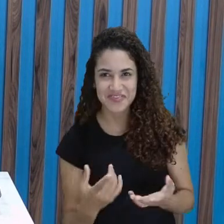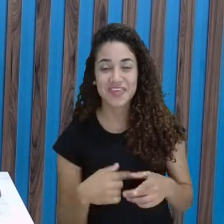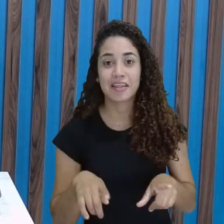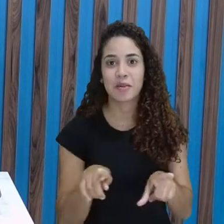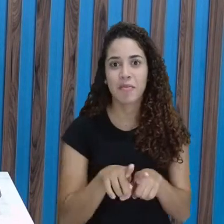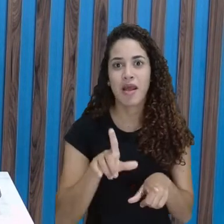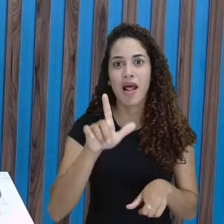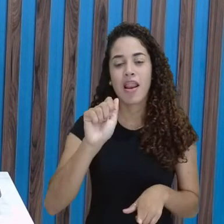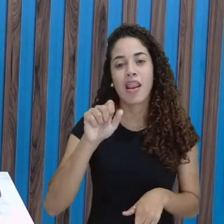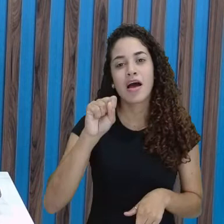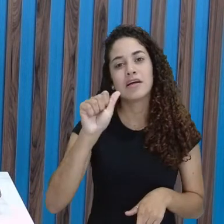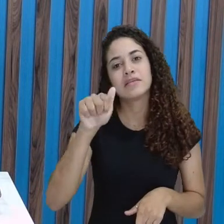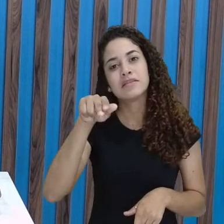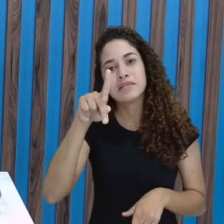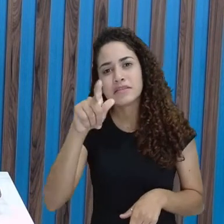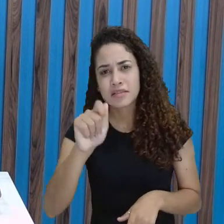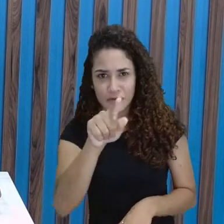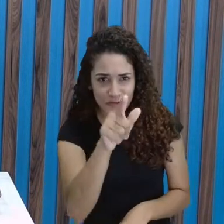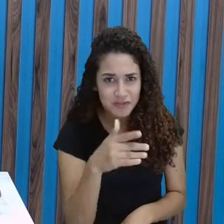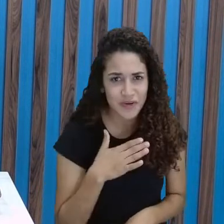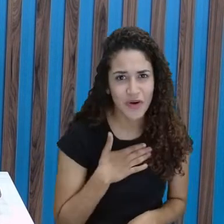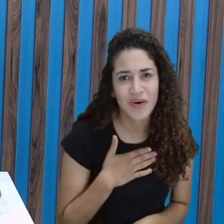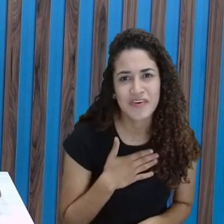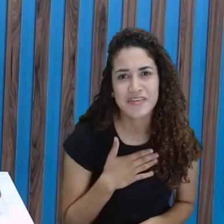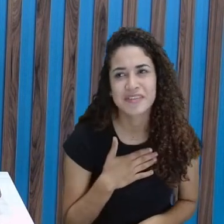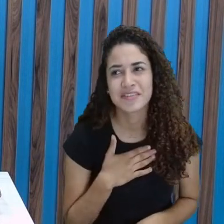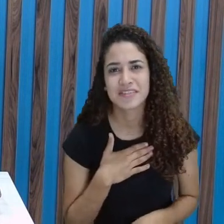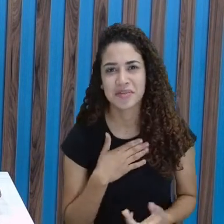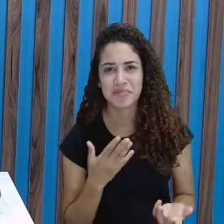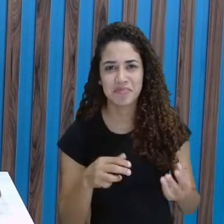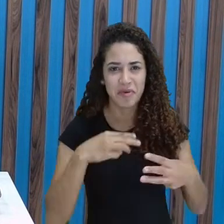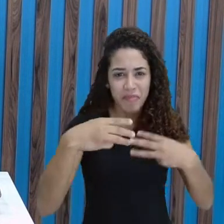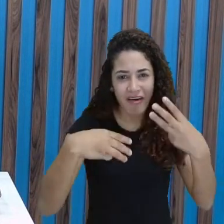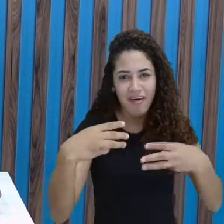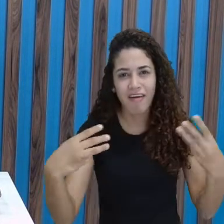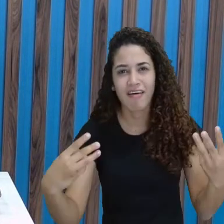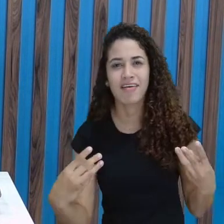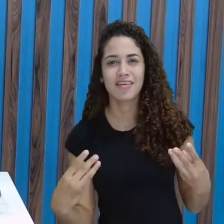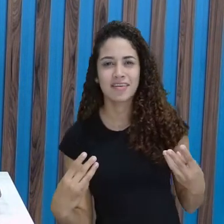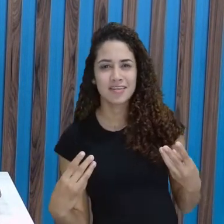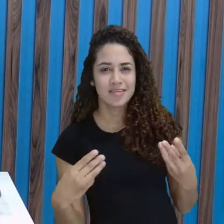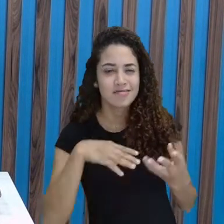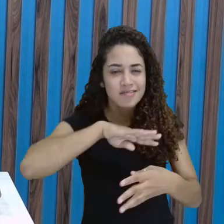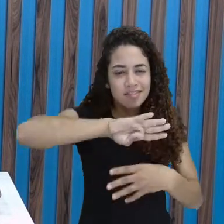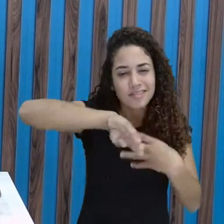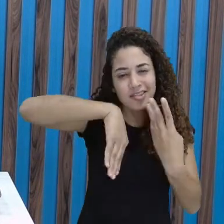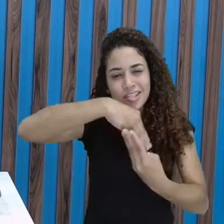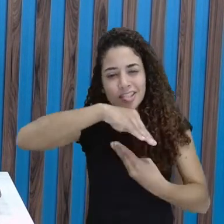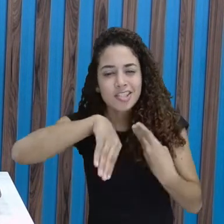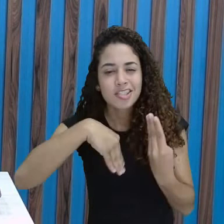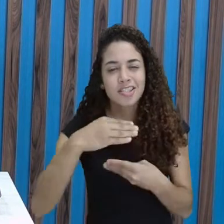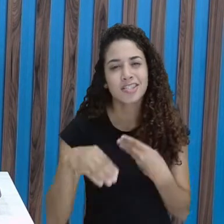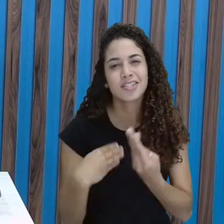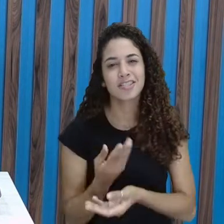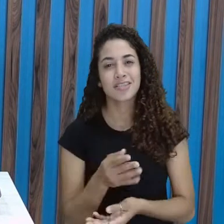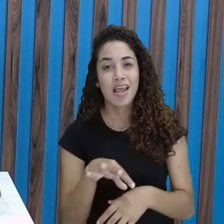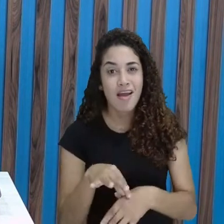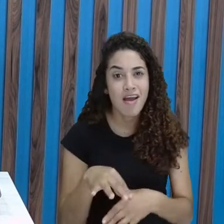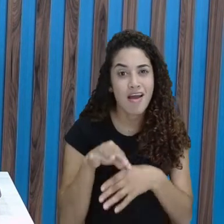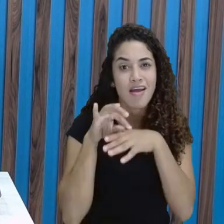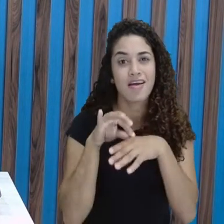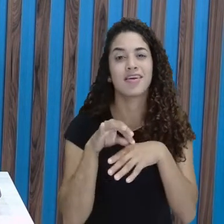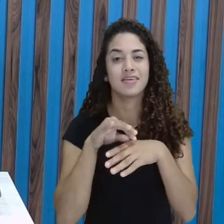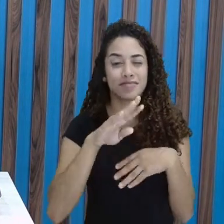Lasanha, Nicole. Tu gostas? Macarrão com presunto, com queijo, com carne moída.